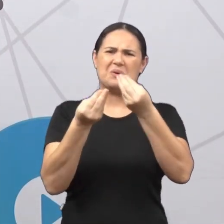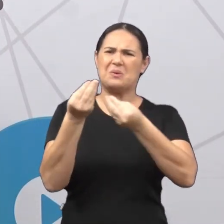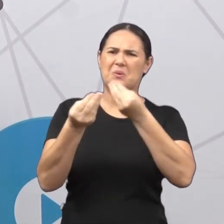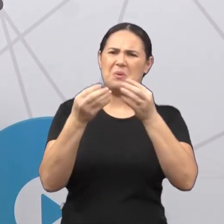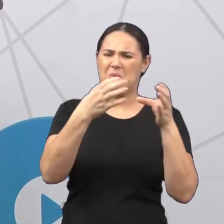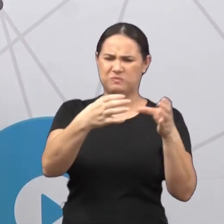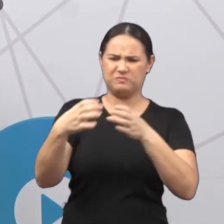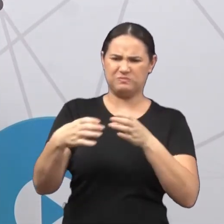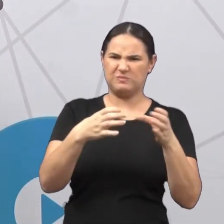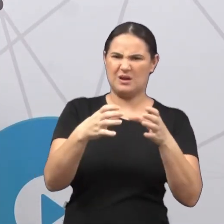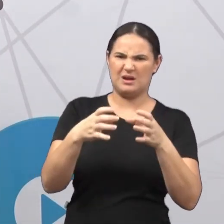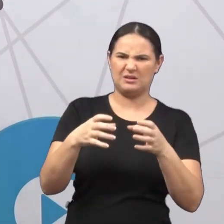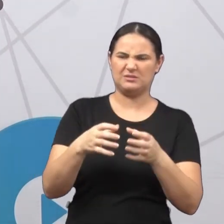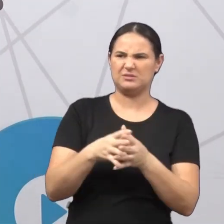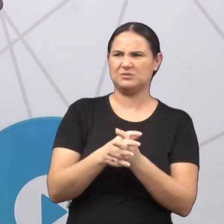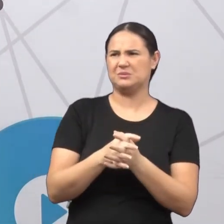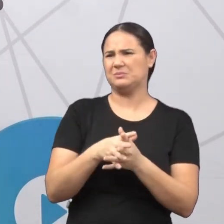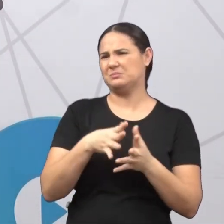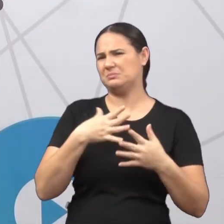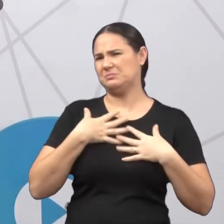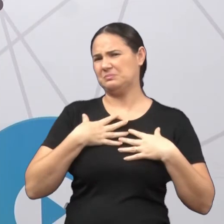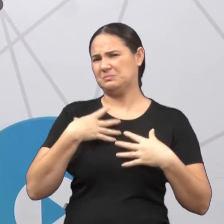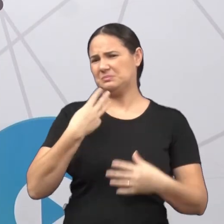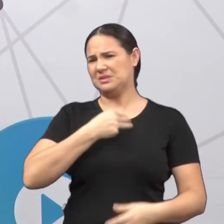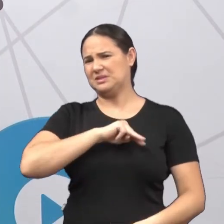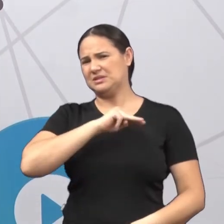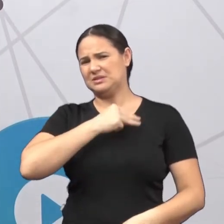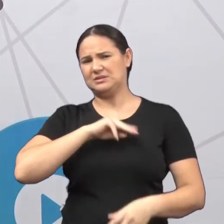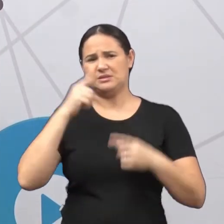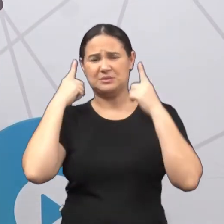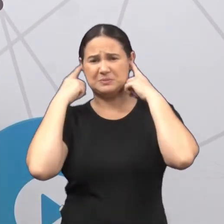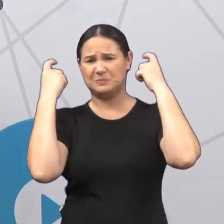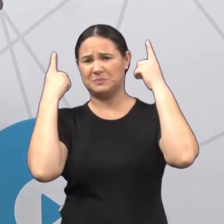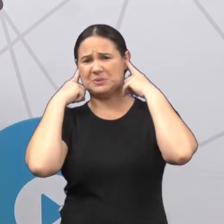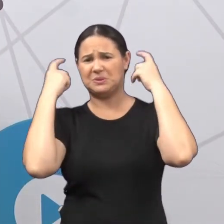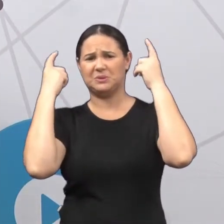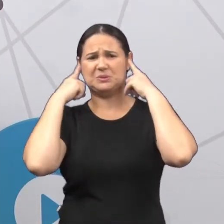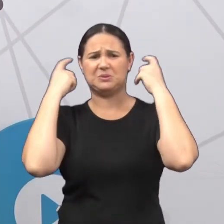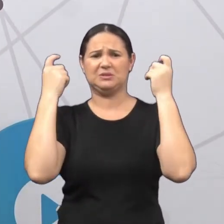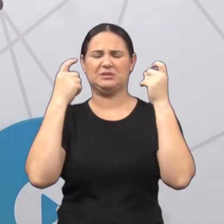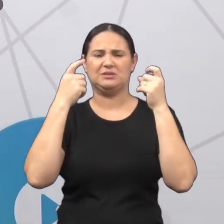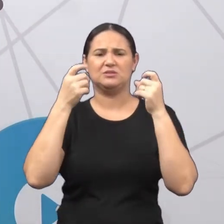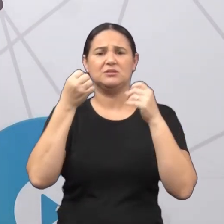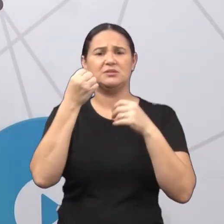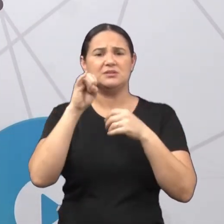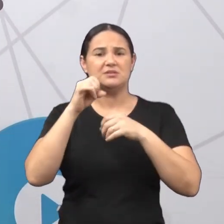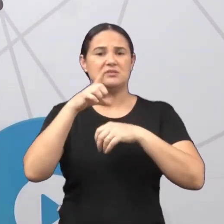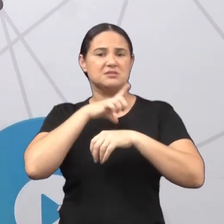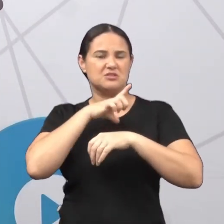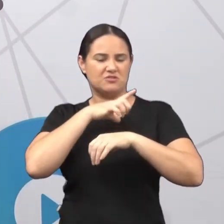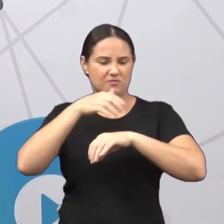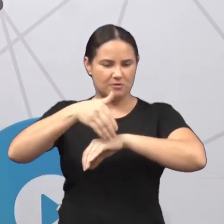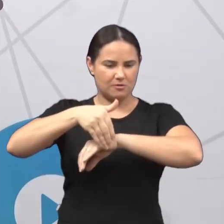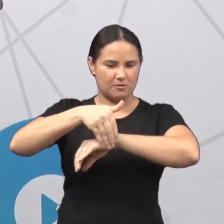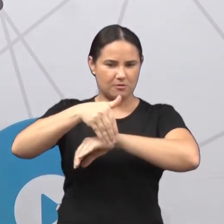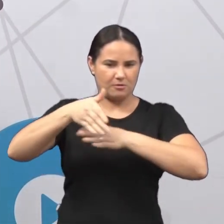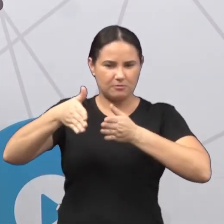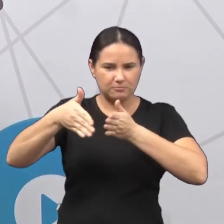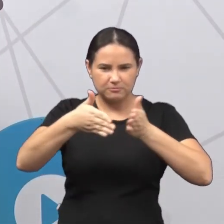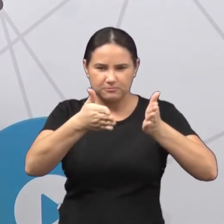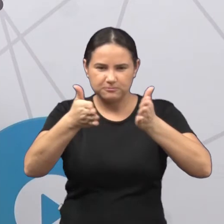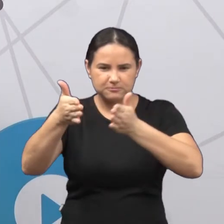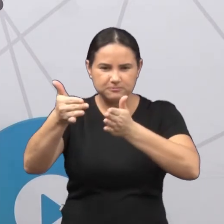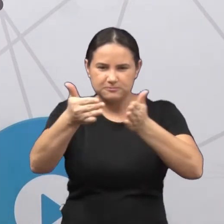bairro? Agitado, né? Deve ser bem barulhento. Deve, se tiver rio por perto, pode ou não estar poluído.